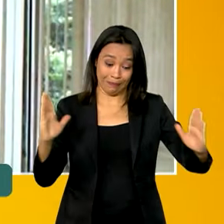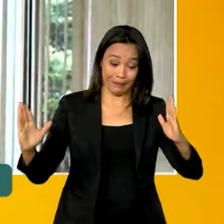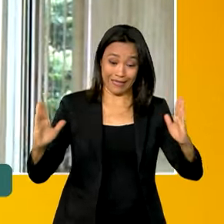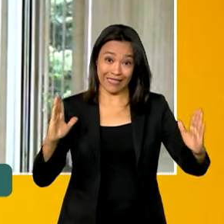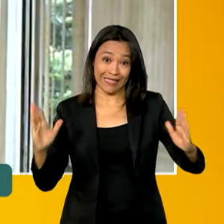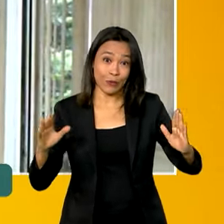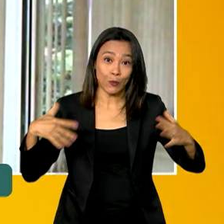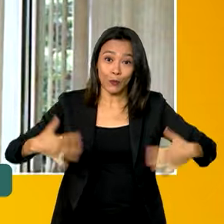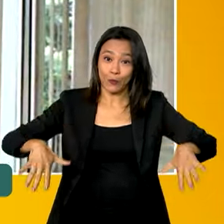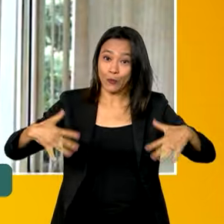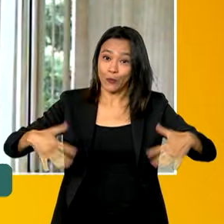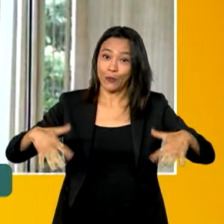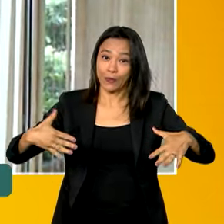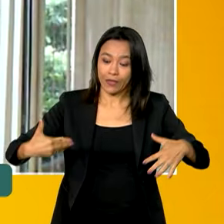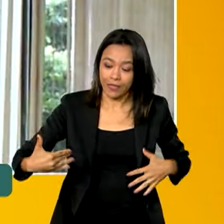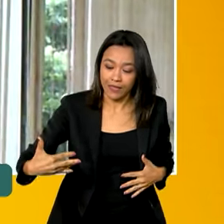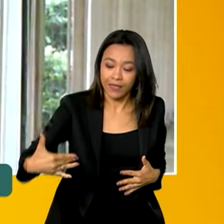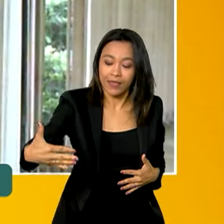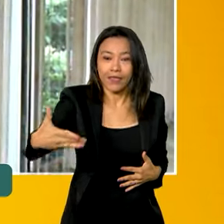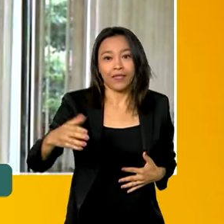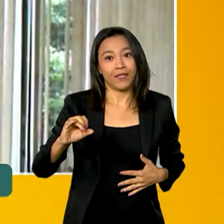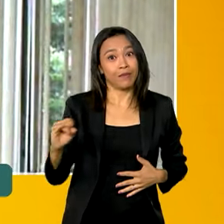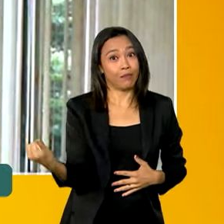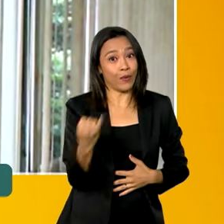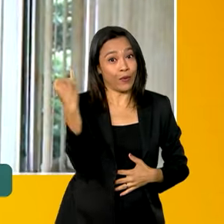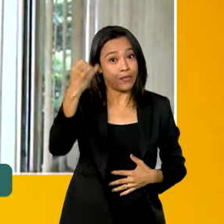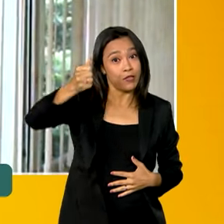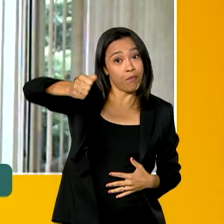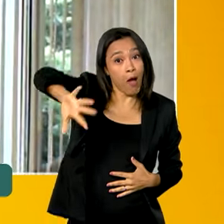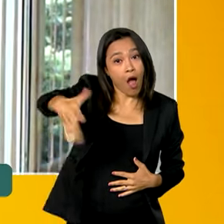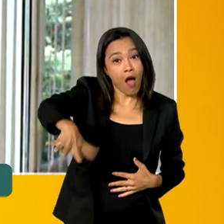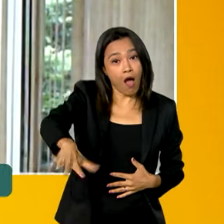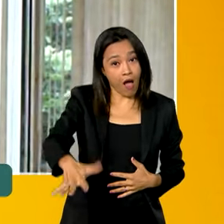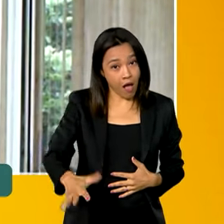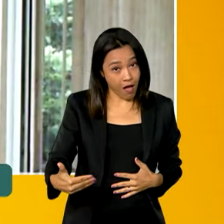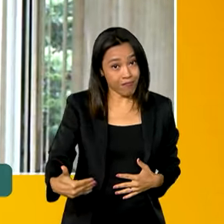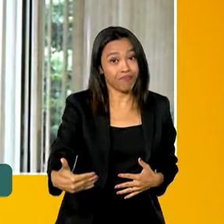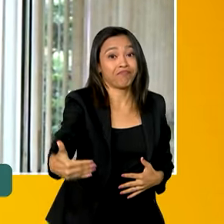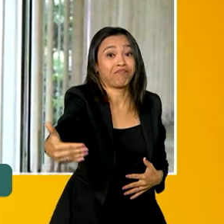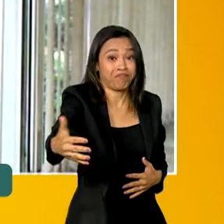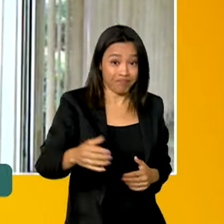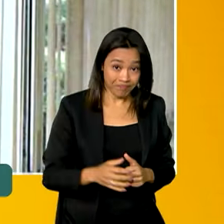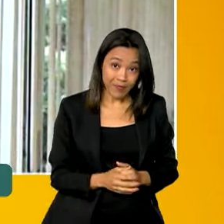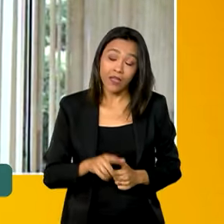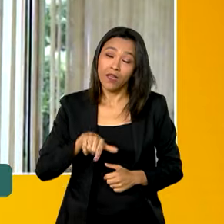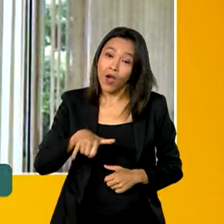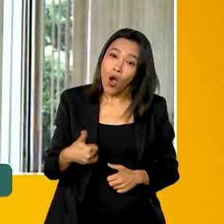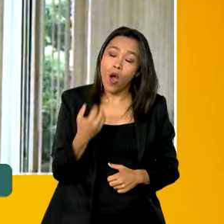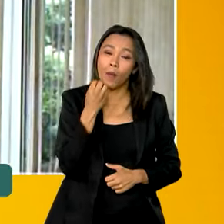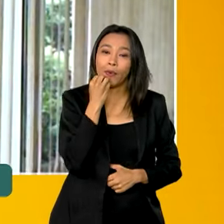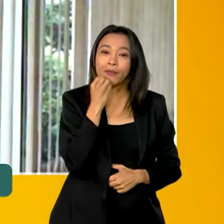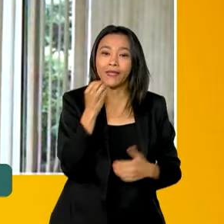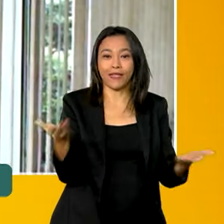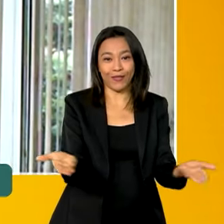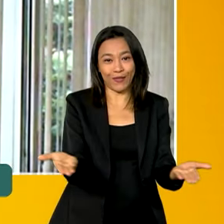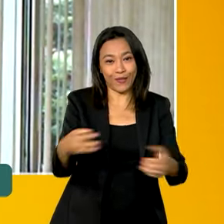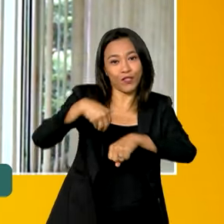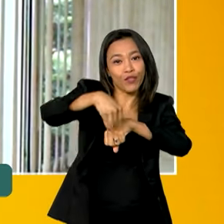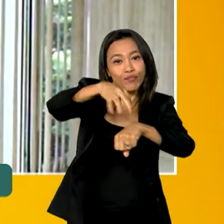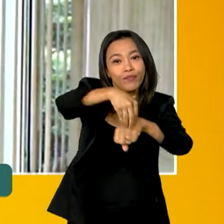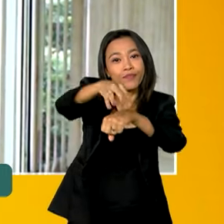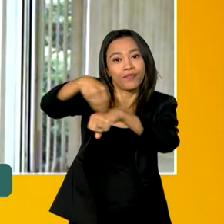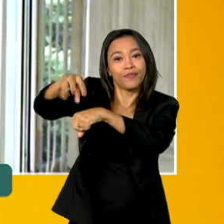importante de maiores ofertas e de comercialização que nós temos aqui a oportunidade, então, de trazer informações aos